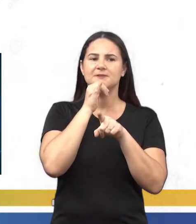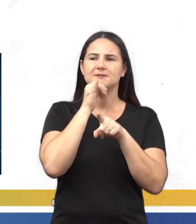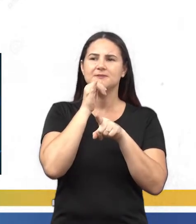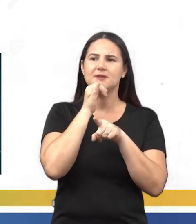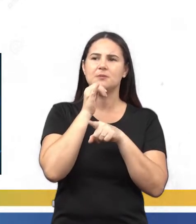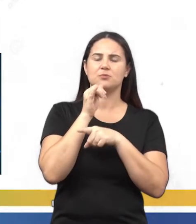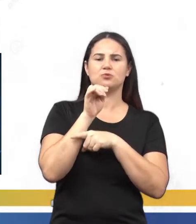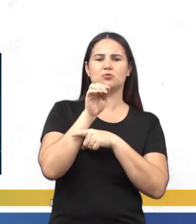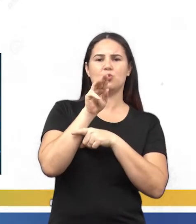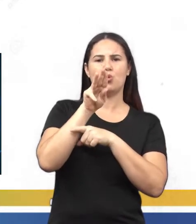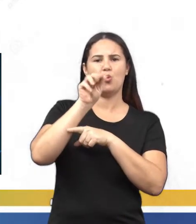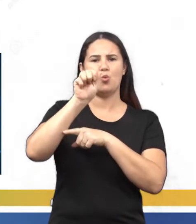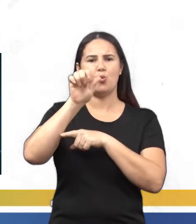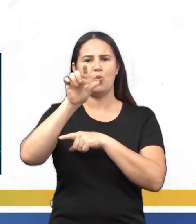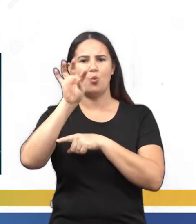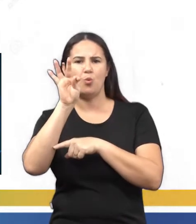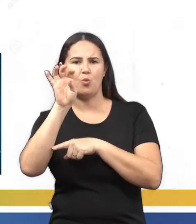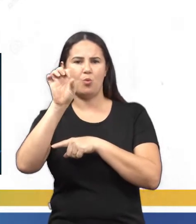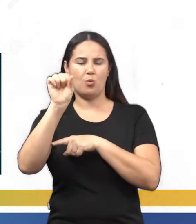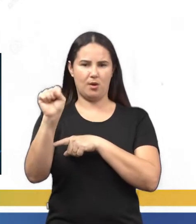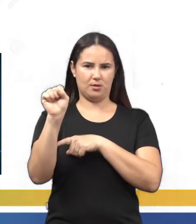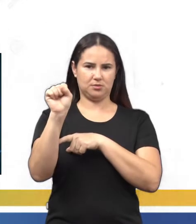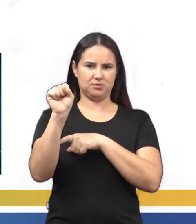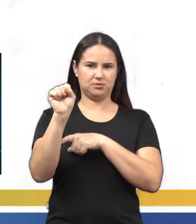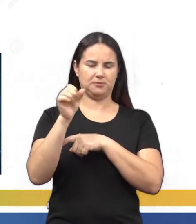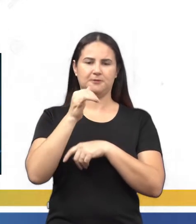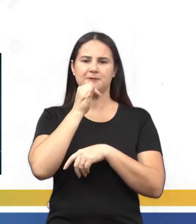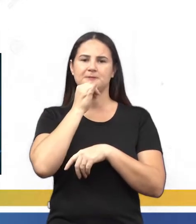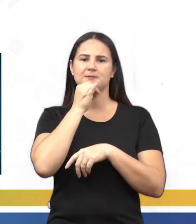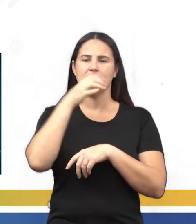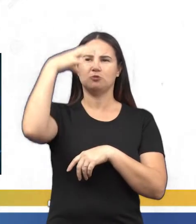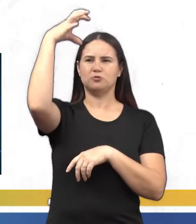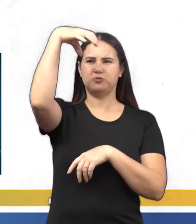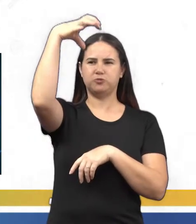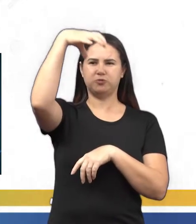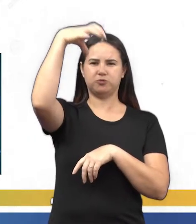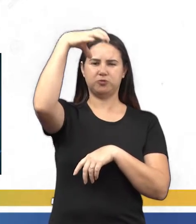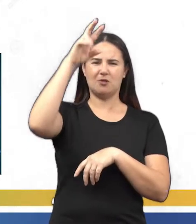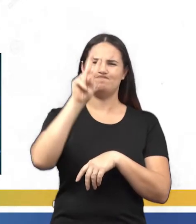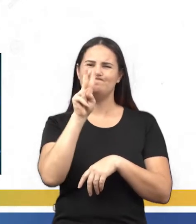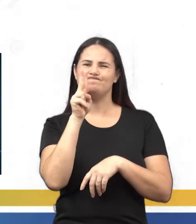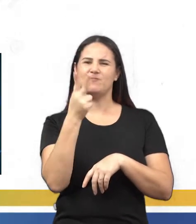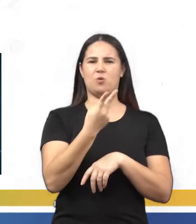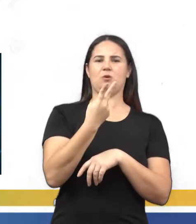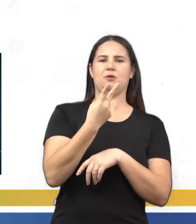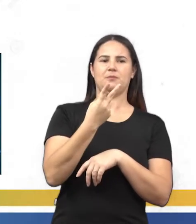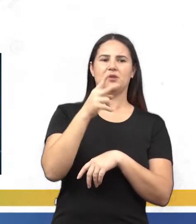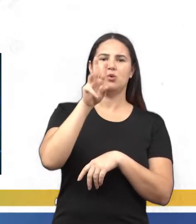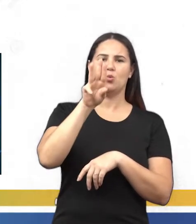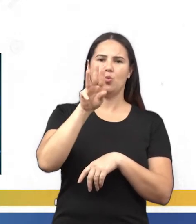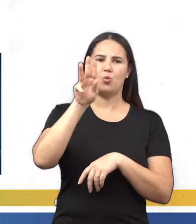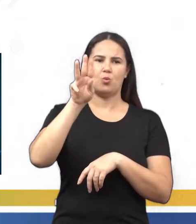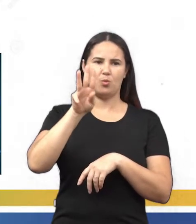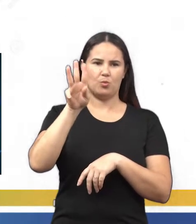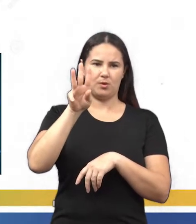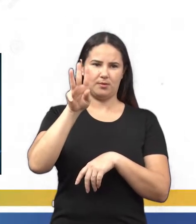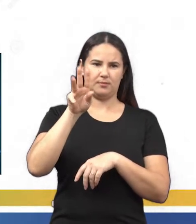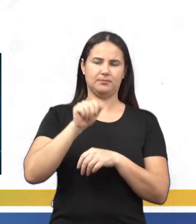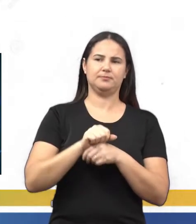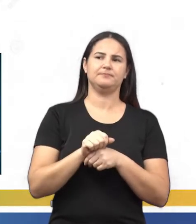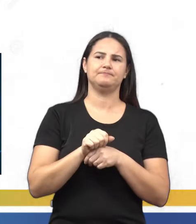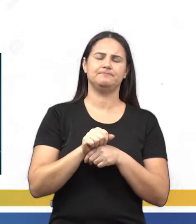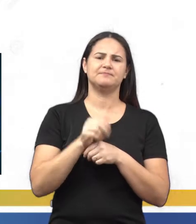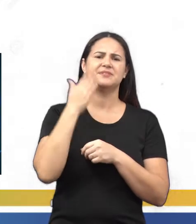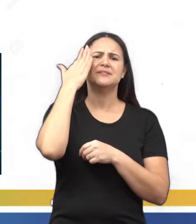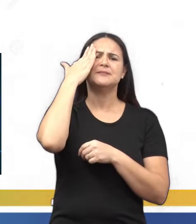Tipo, vamos supor, você tem lá um chuveiro de 2 mil watts. Aí você consome em uma hora. Você sabendo esses